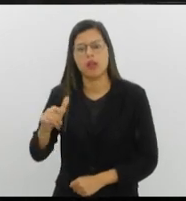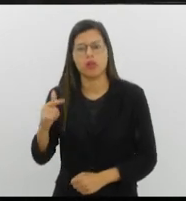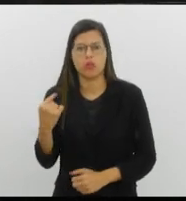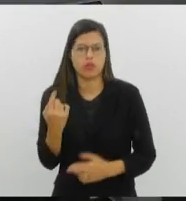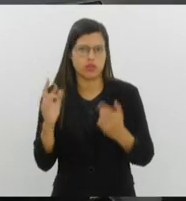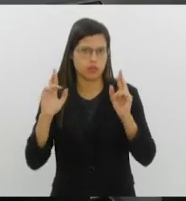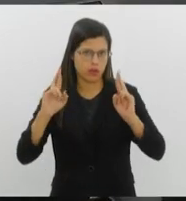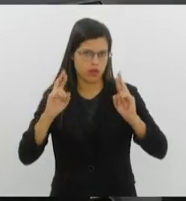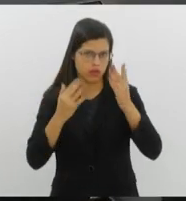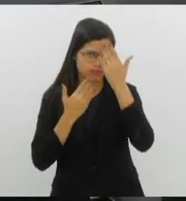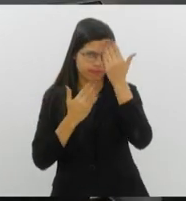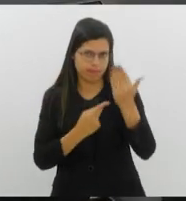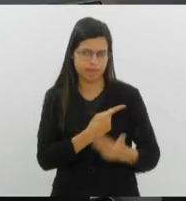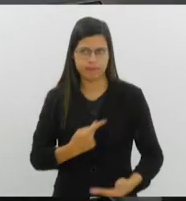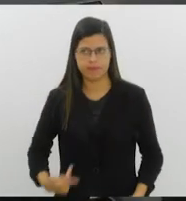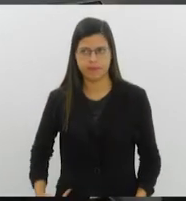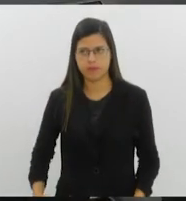presidente.